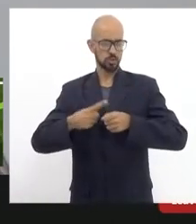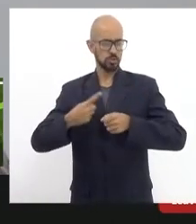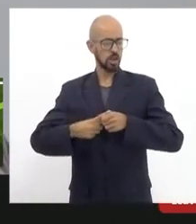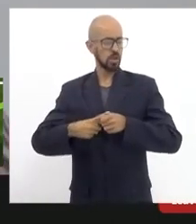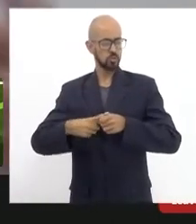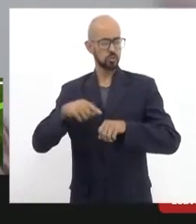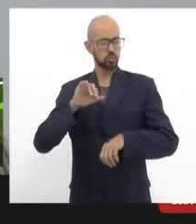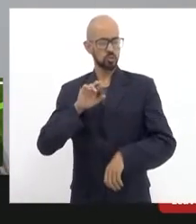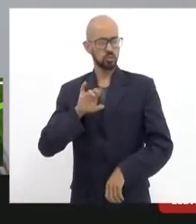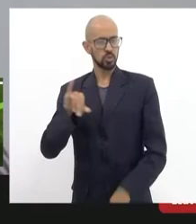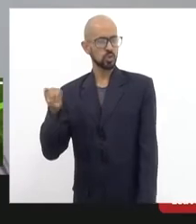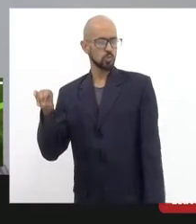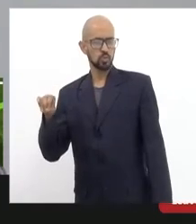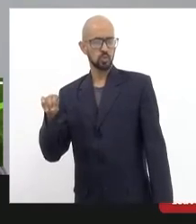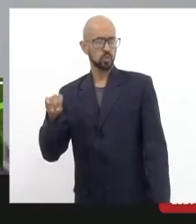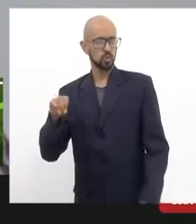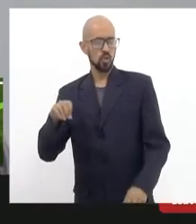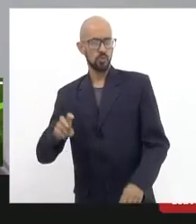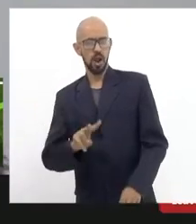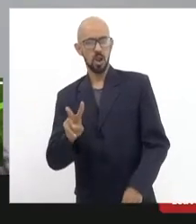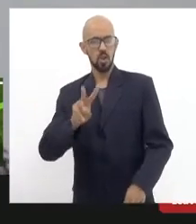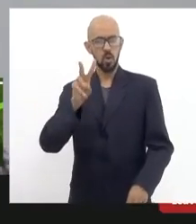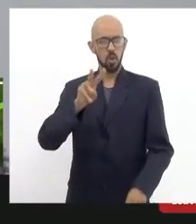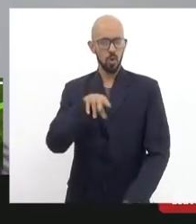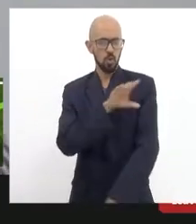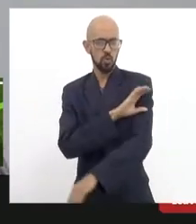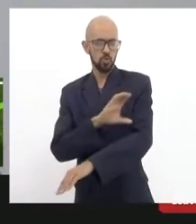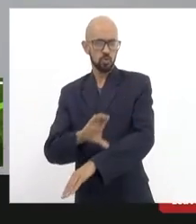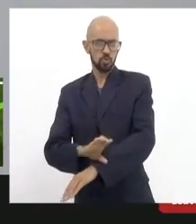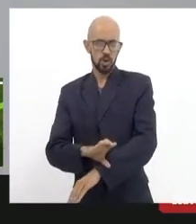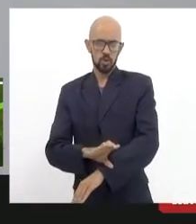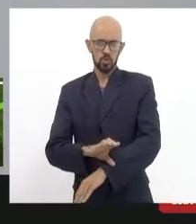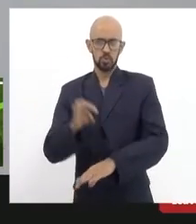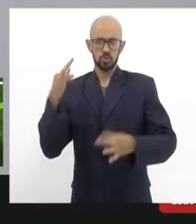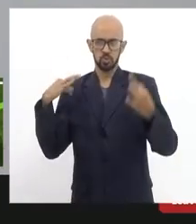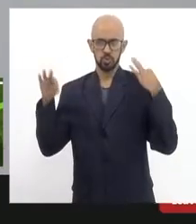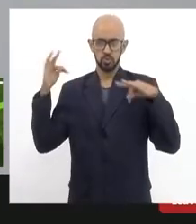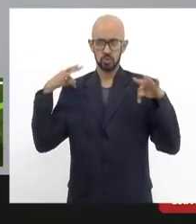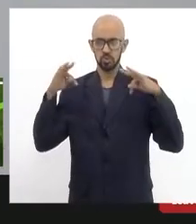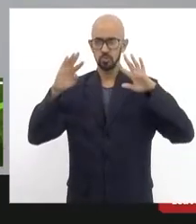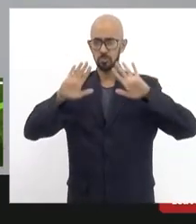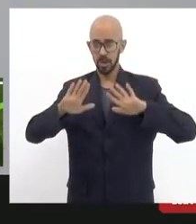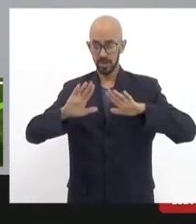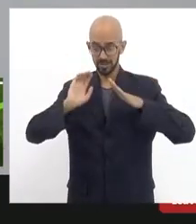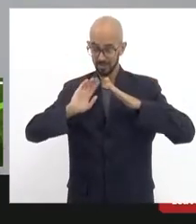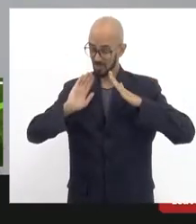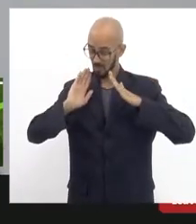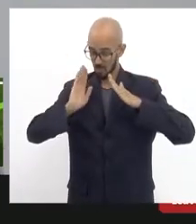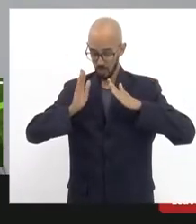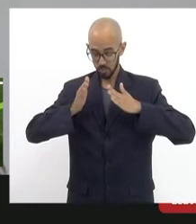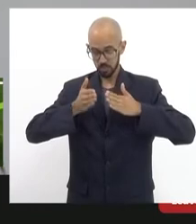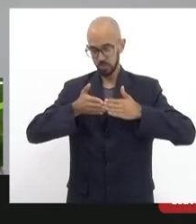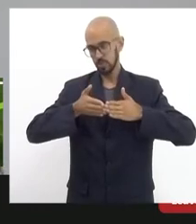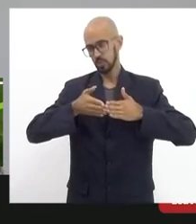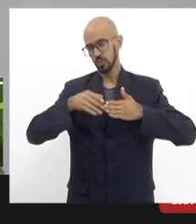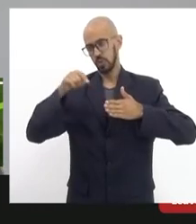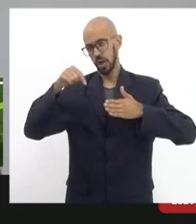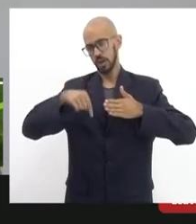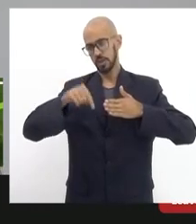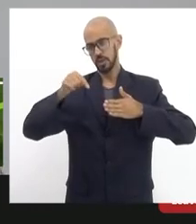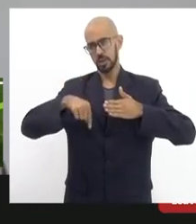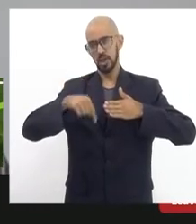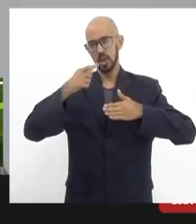o valor cultural a dimensão turística enfim mas o centro do debate aqui me parece Saad é tomar a questão dos